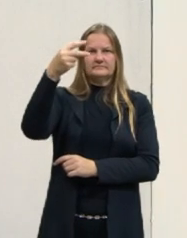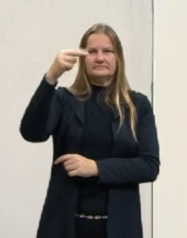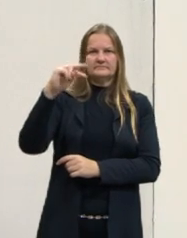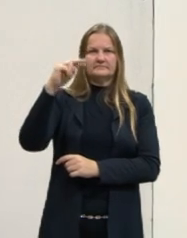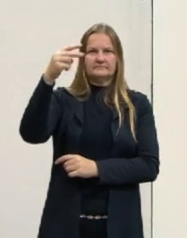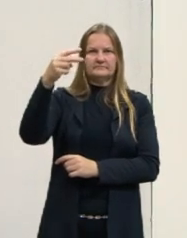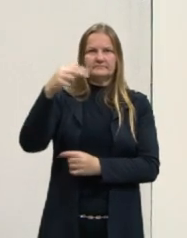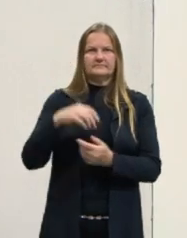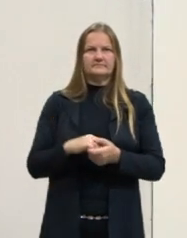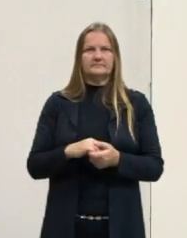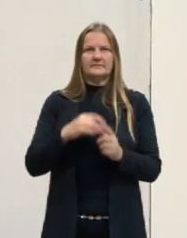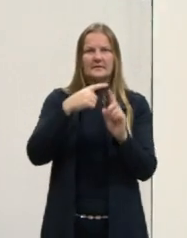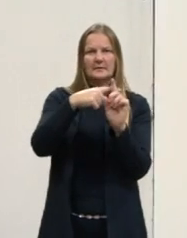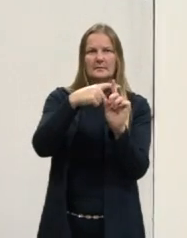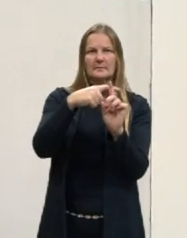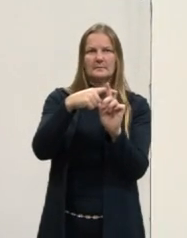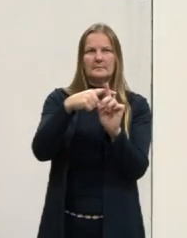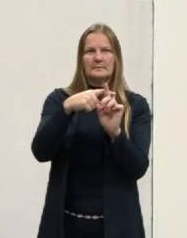o mesmo item,